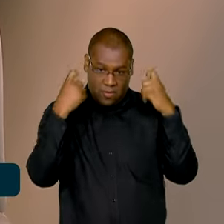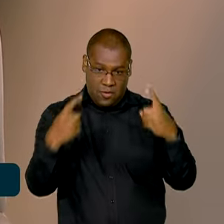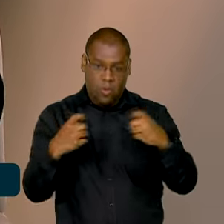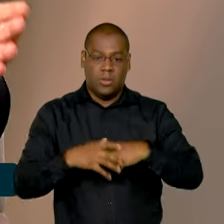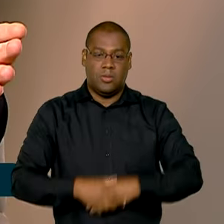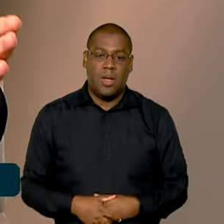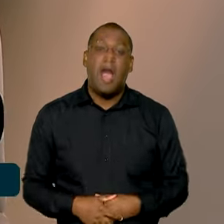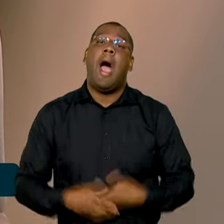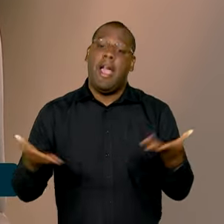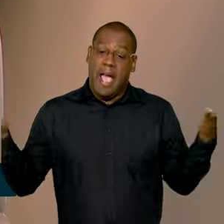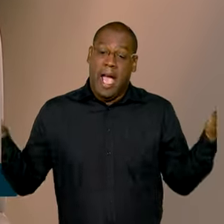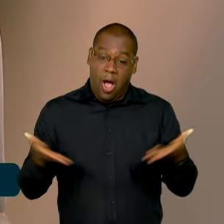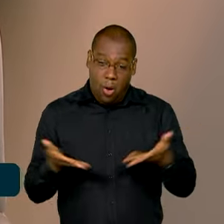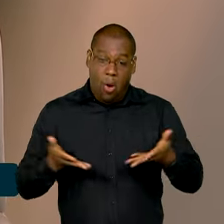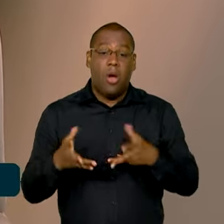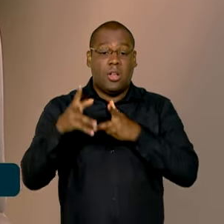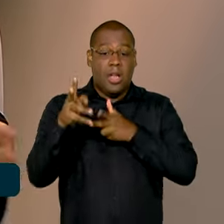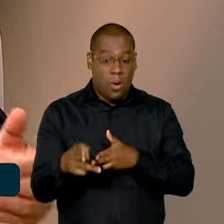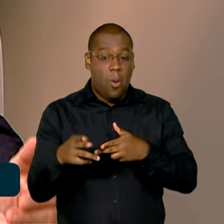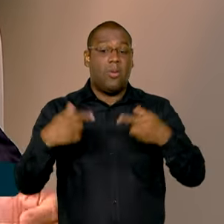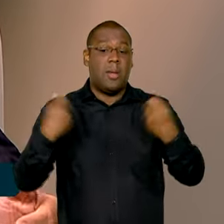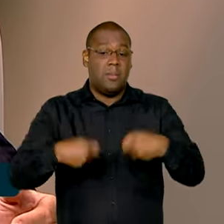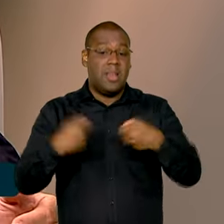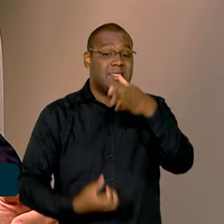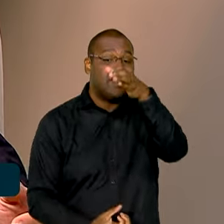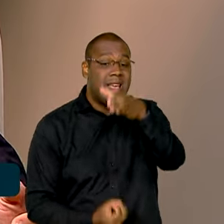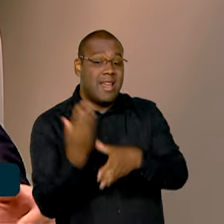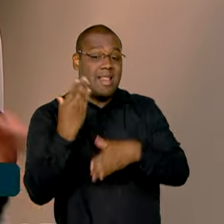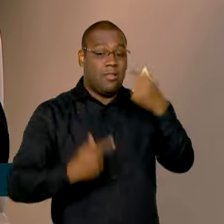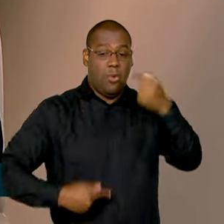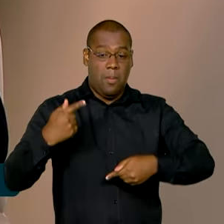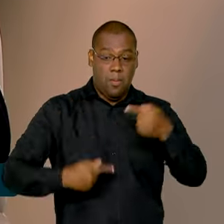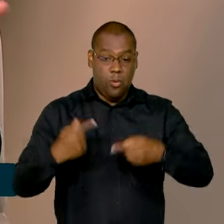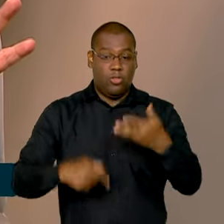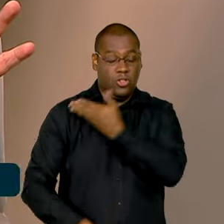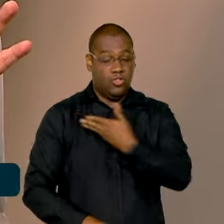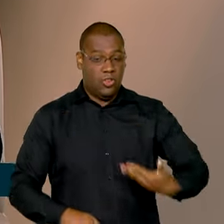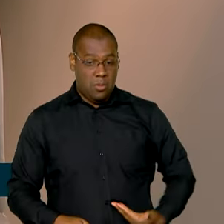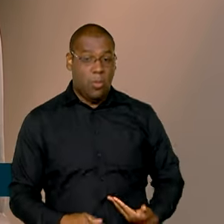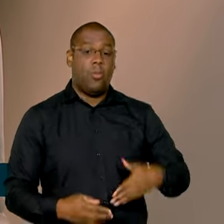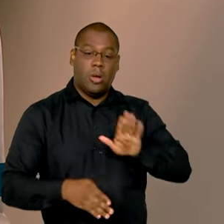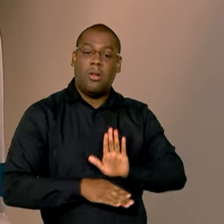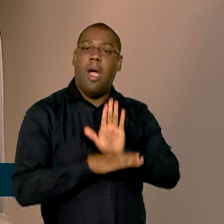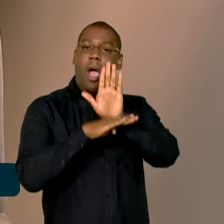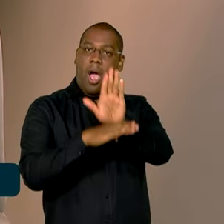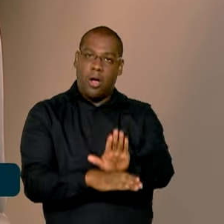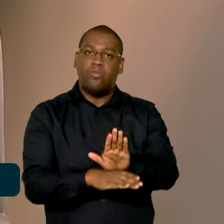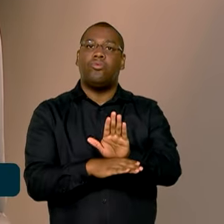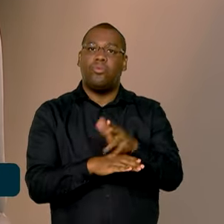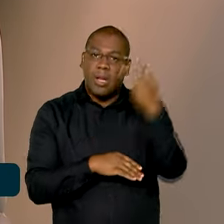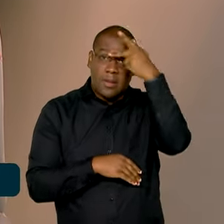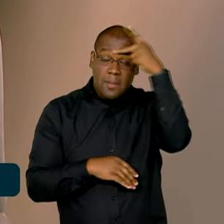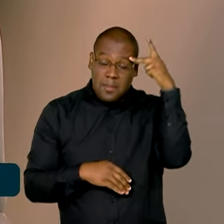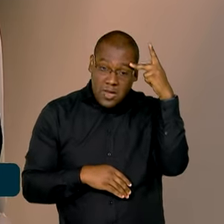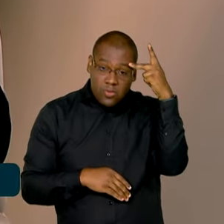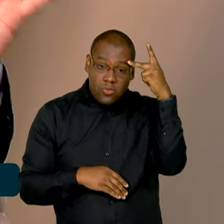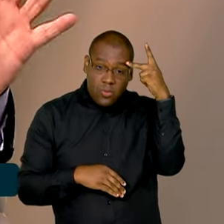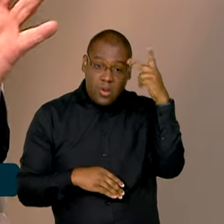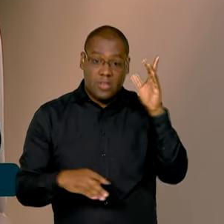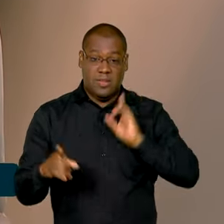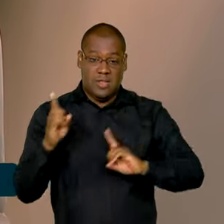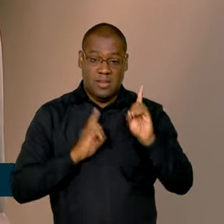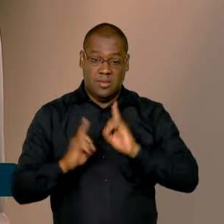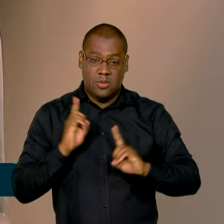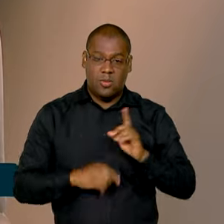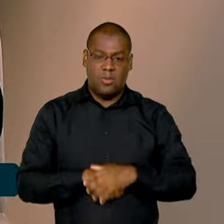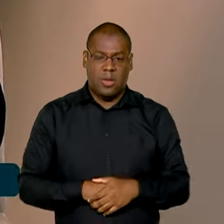Políticas que estimulem, que comuniquem, porque isso é um problema para a sociedade, não o gasto. A gente tem que parar de achar que essas pessoas são um